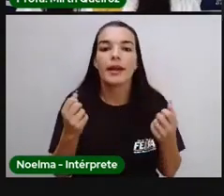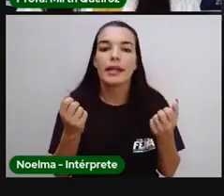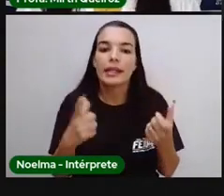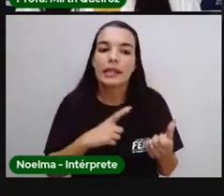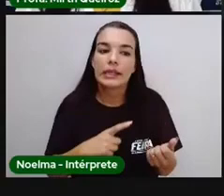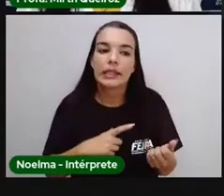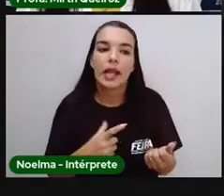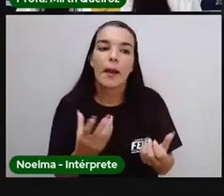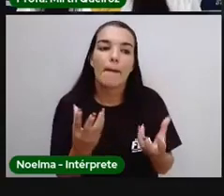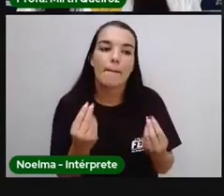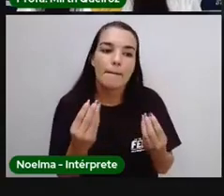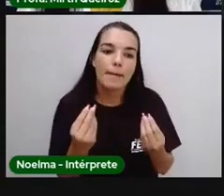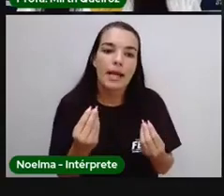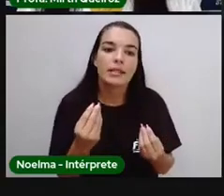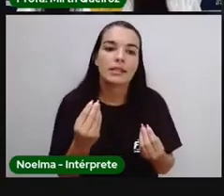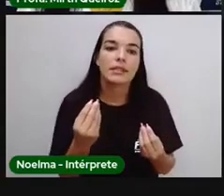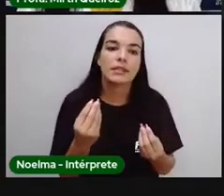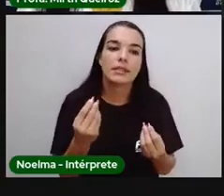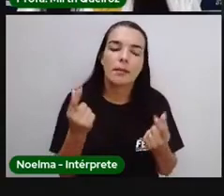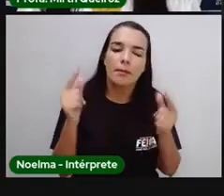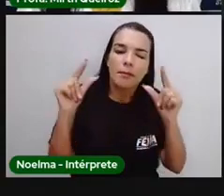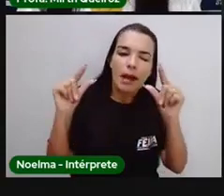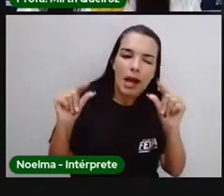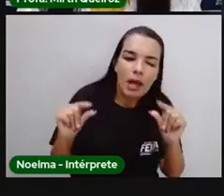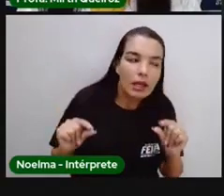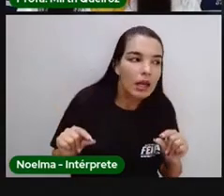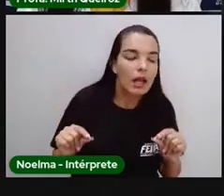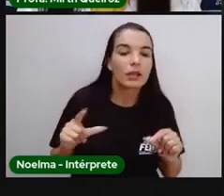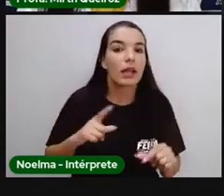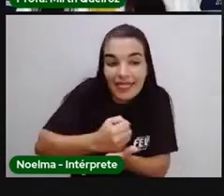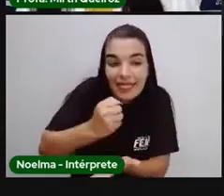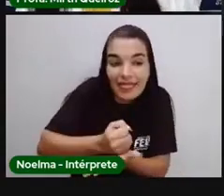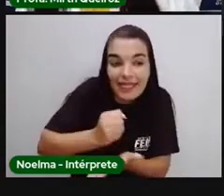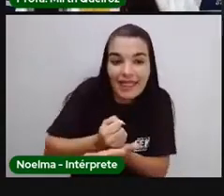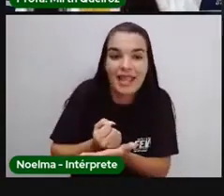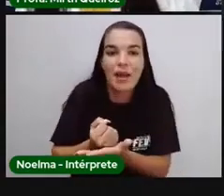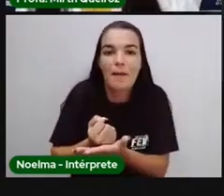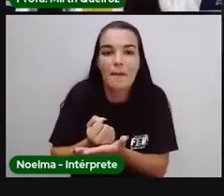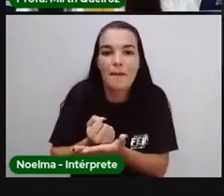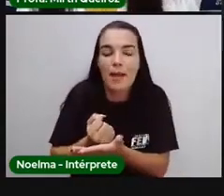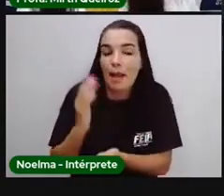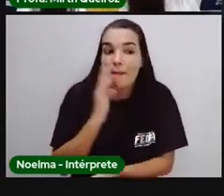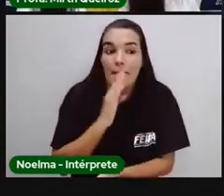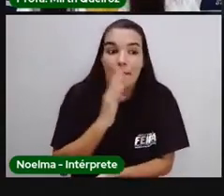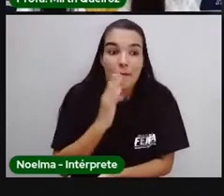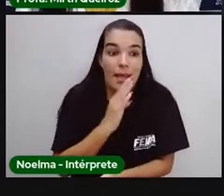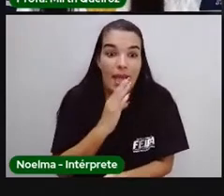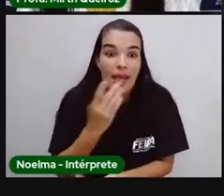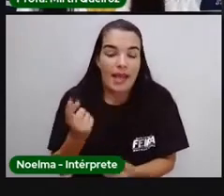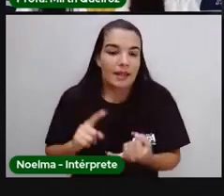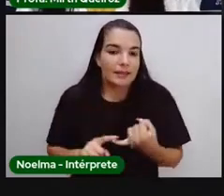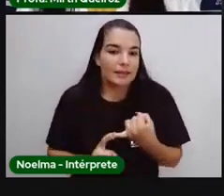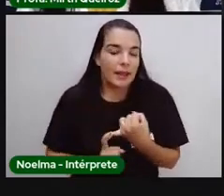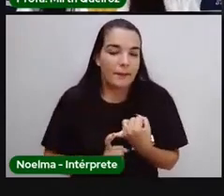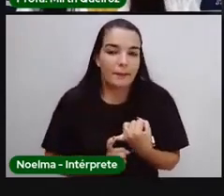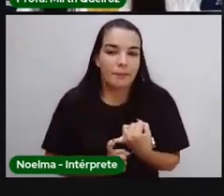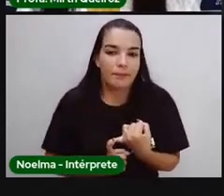conseguir de forma mais barata e iriam lucrar mais, né? Pimenta, a pimenta do reino, né?